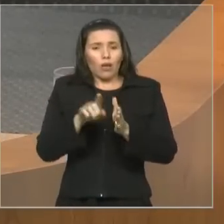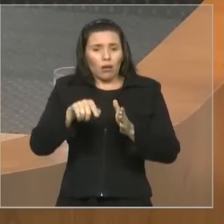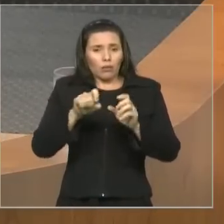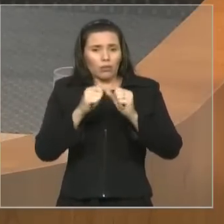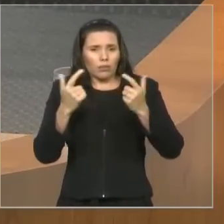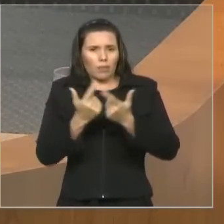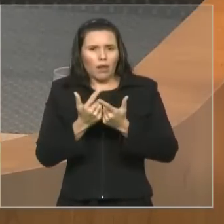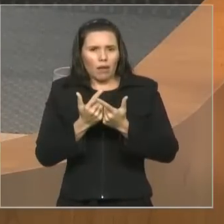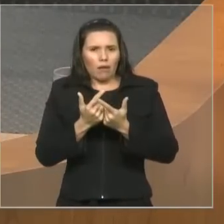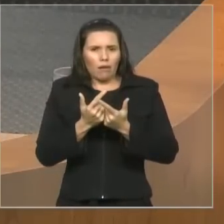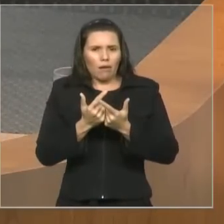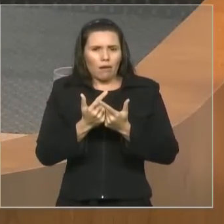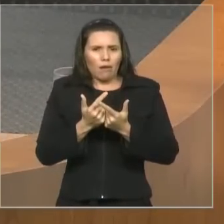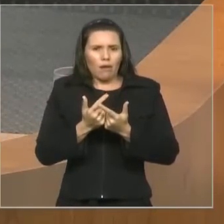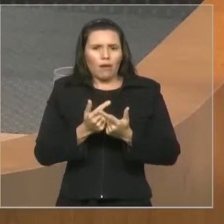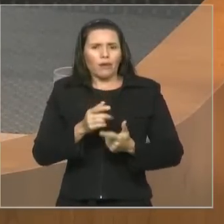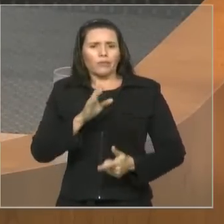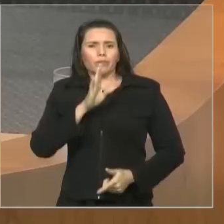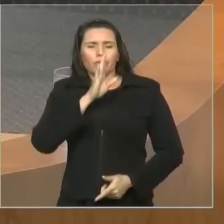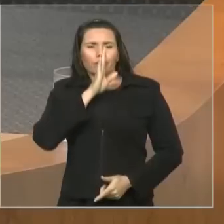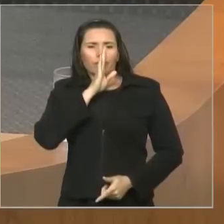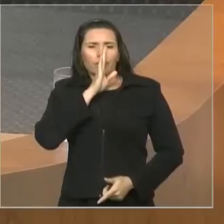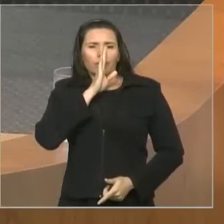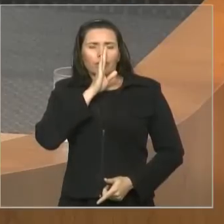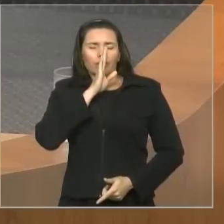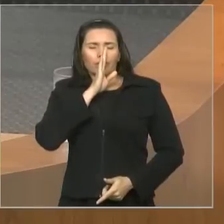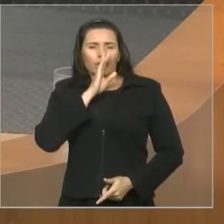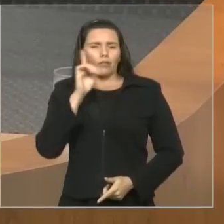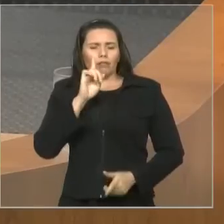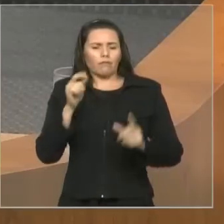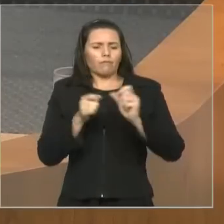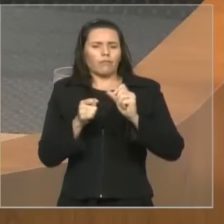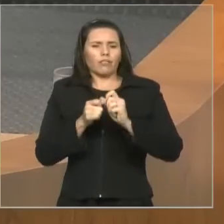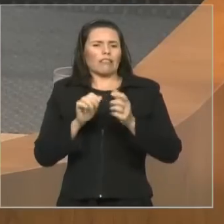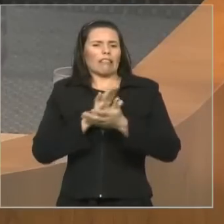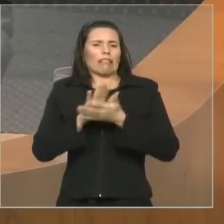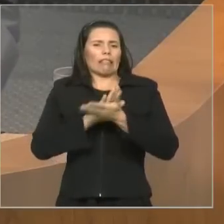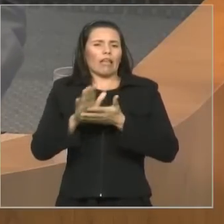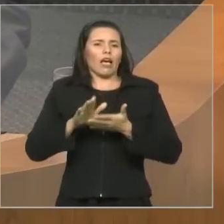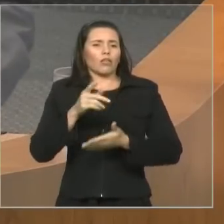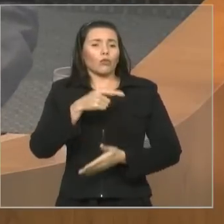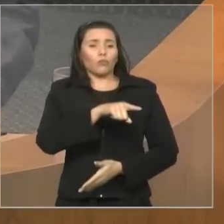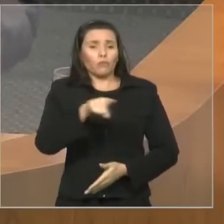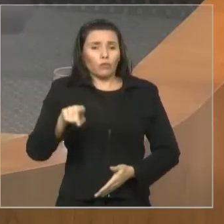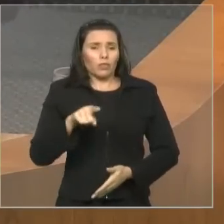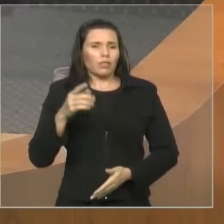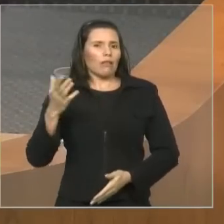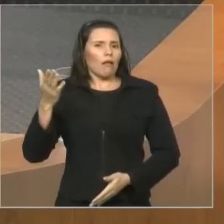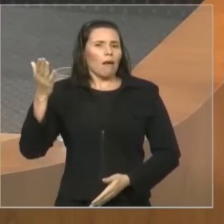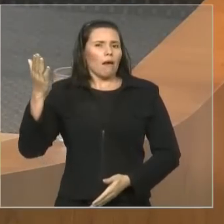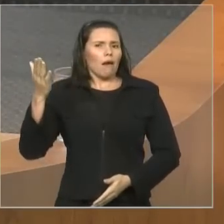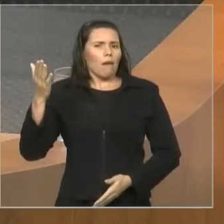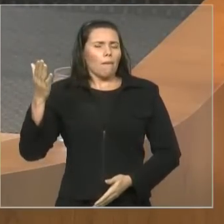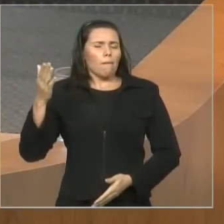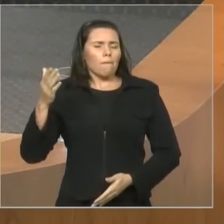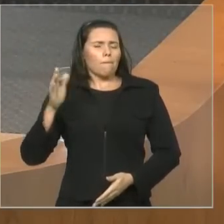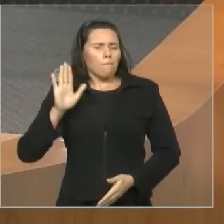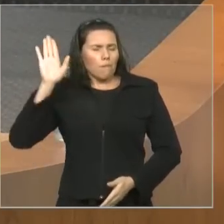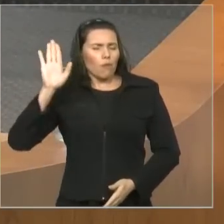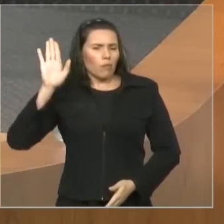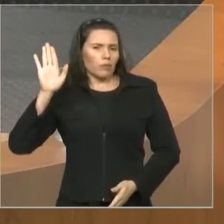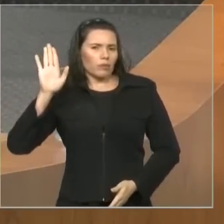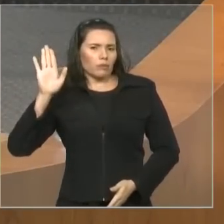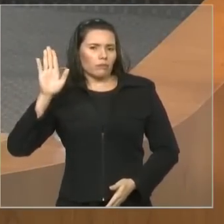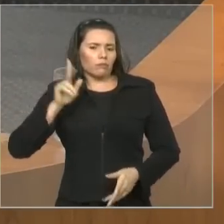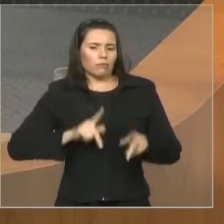baixa e com dizer do sim sempre, sem que haja uma discussão preliminar. Fogem. E quando eu vi aqui muitos se esconderem